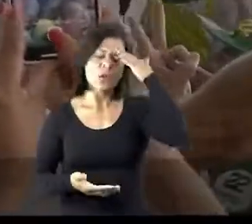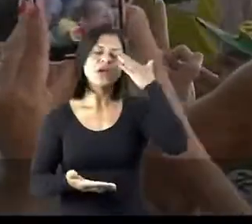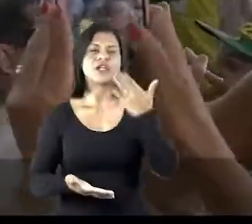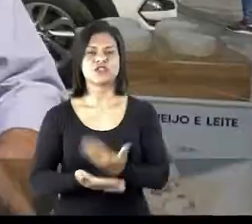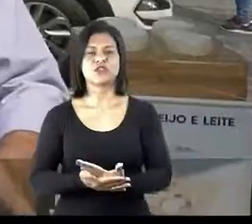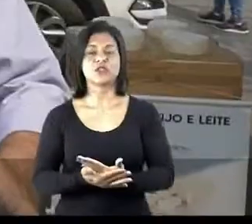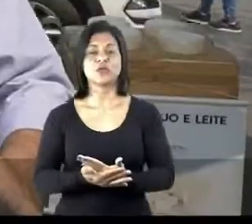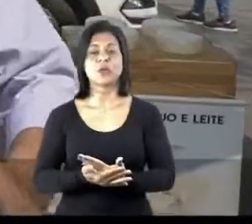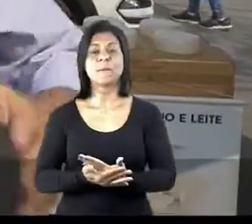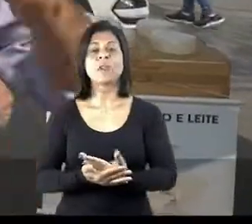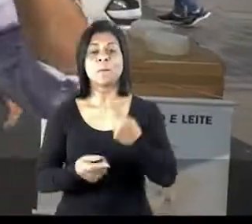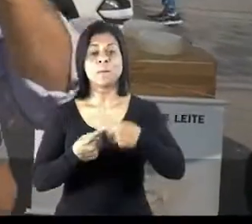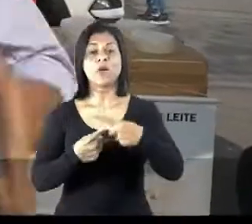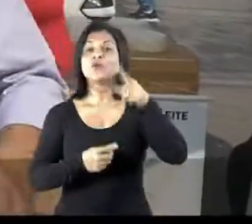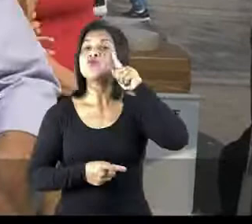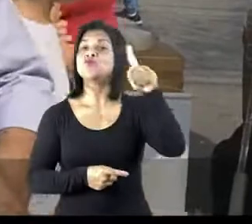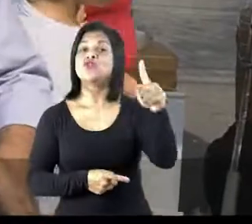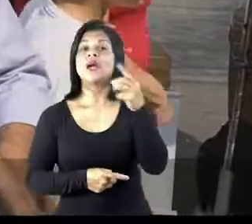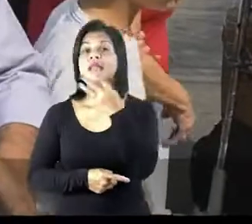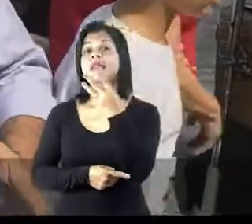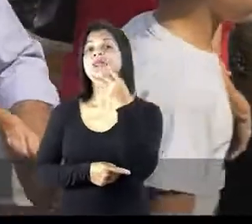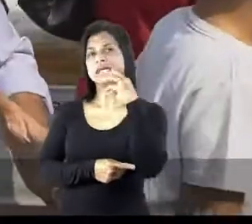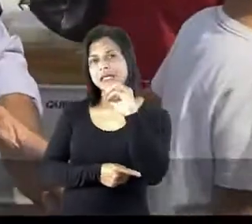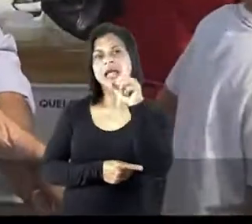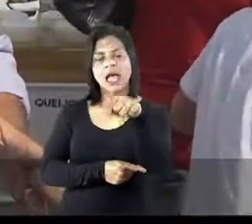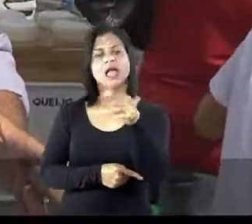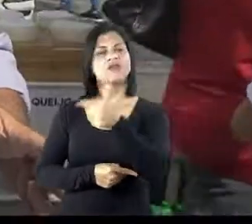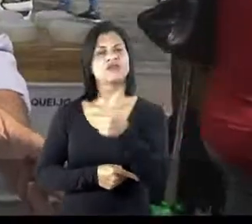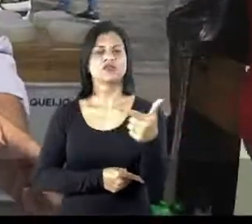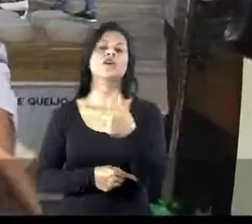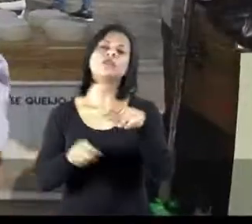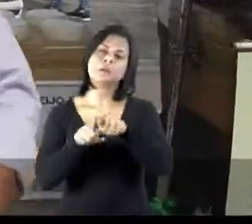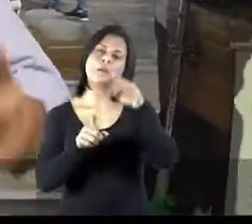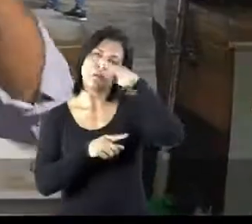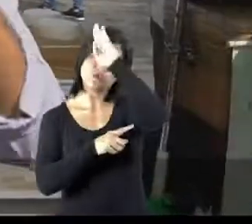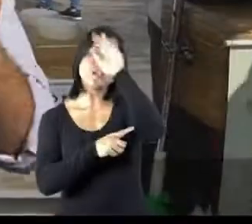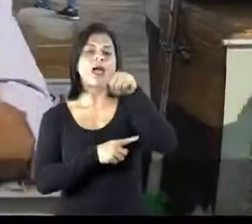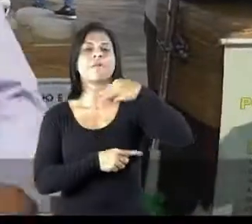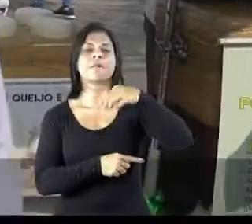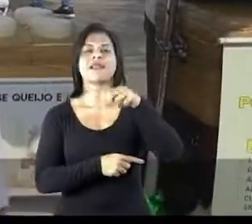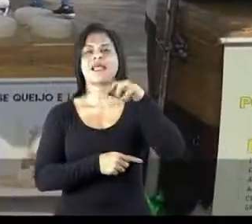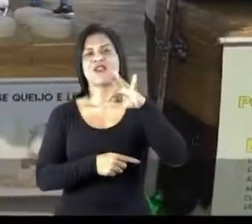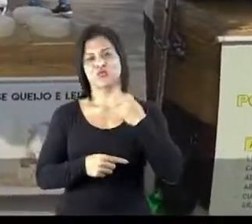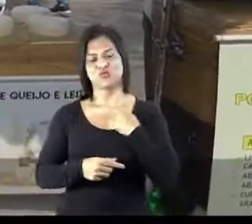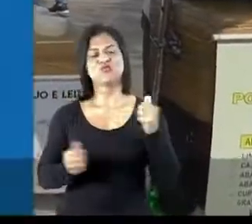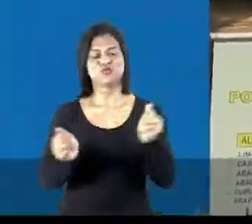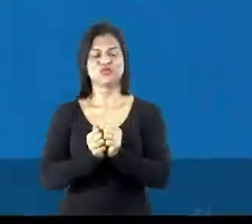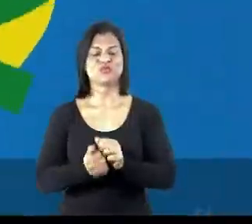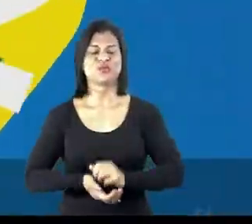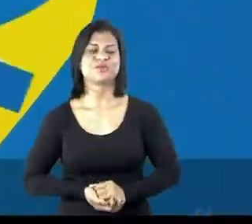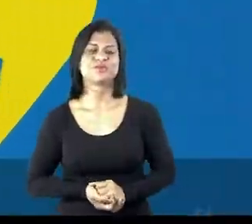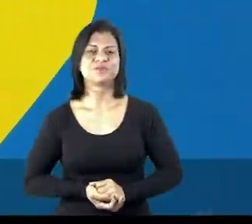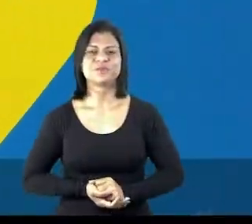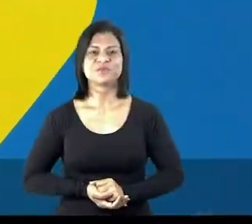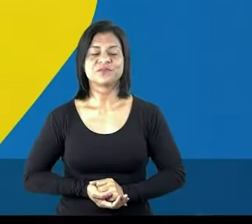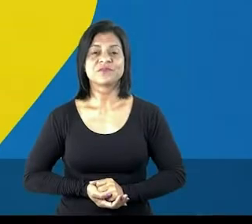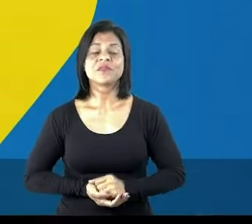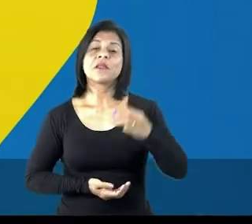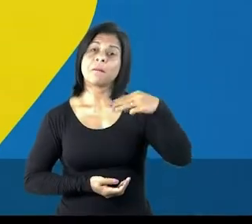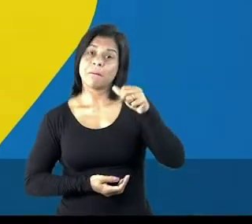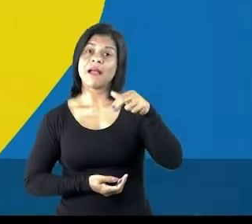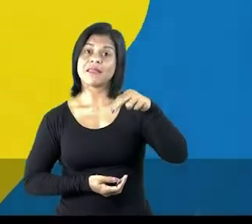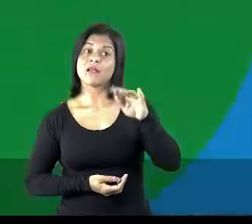Eu acredito, porque no dia 30 é 2-2 Bolsonaro e 2-2 Maná. Maná é